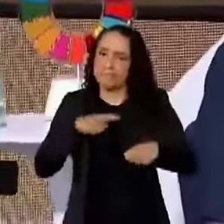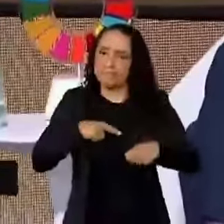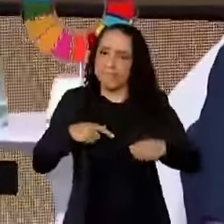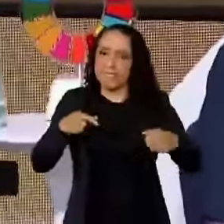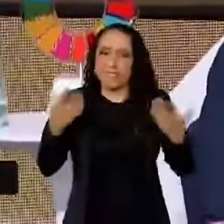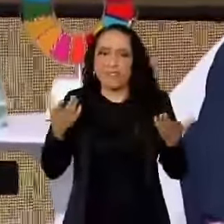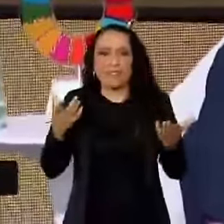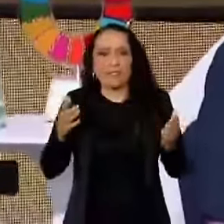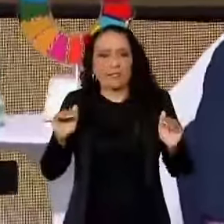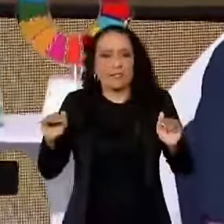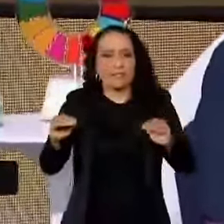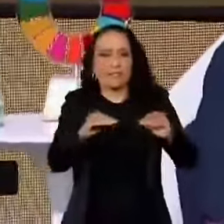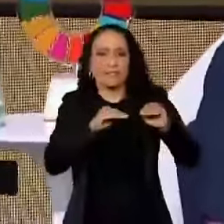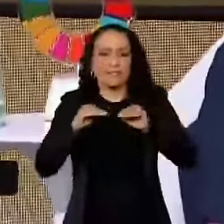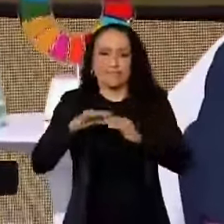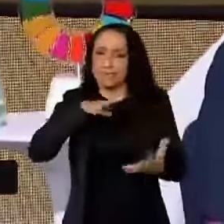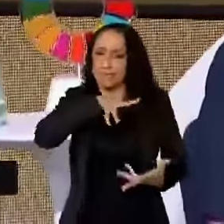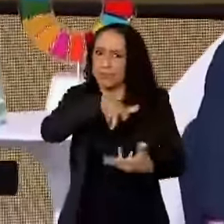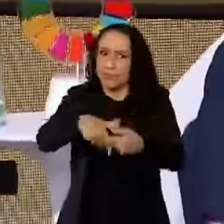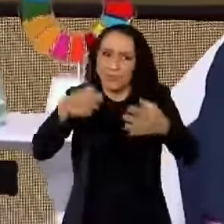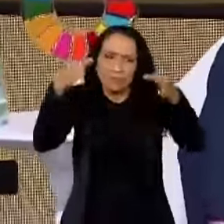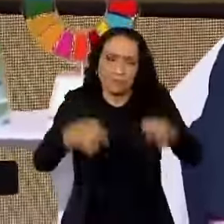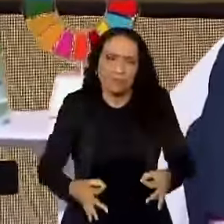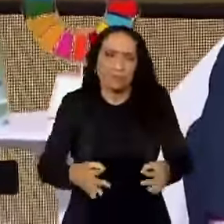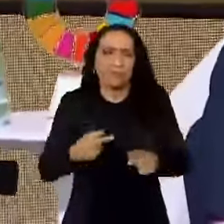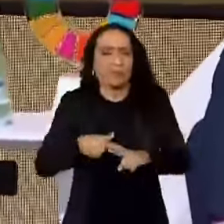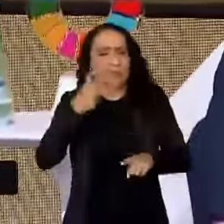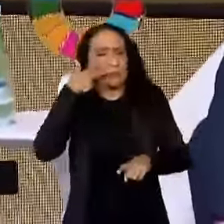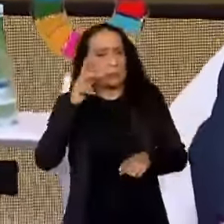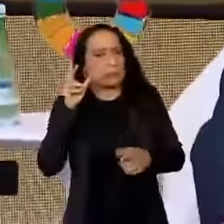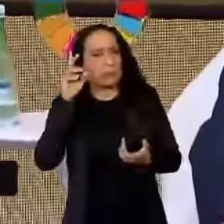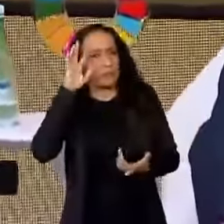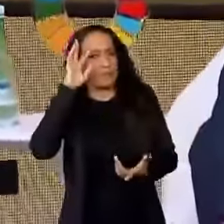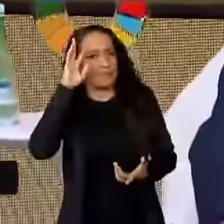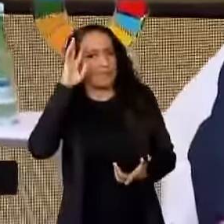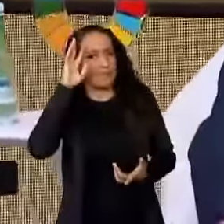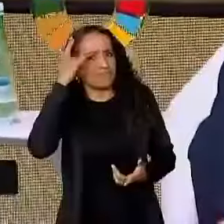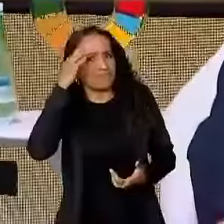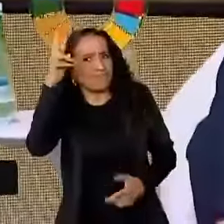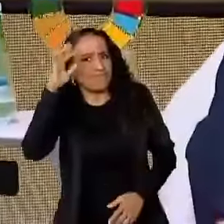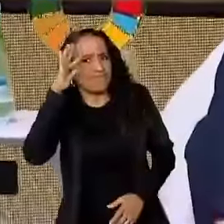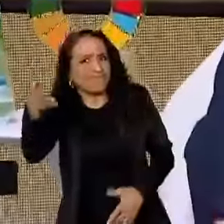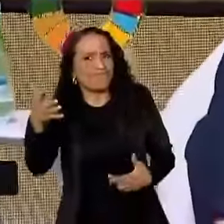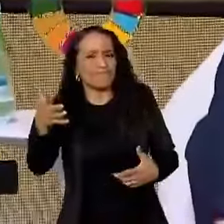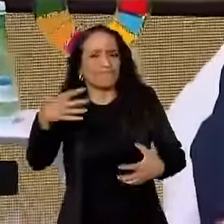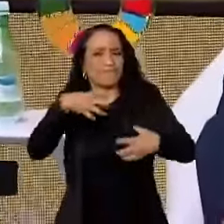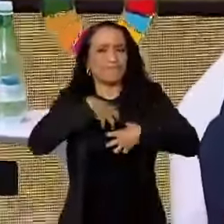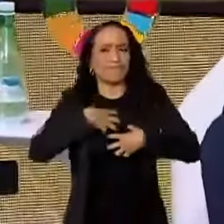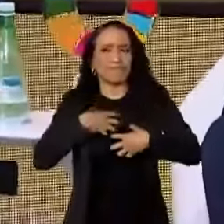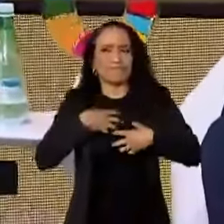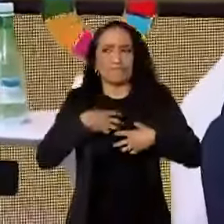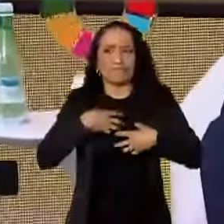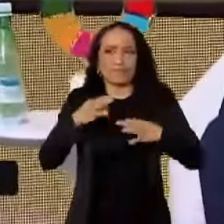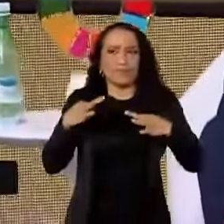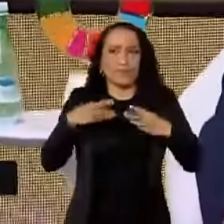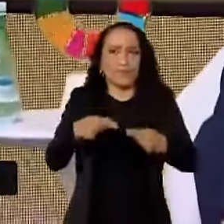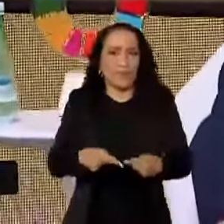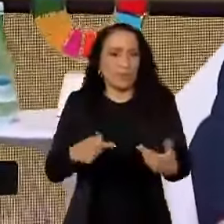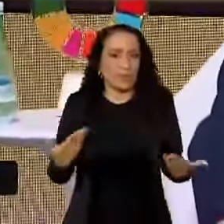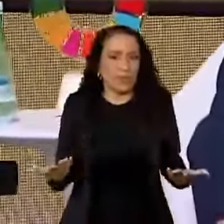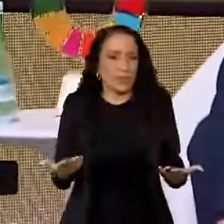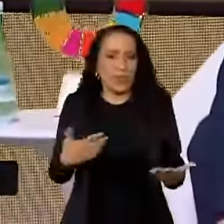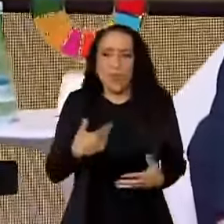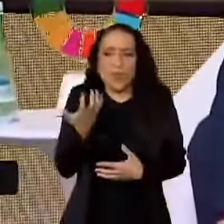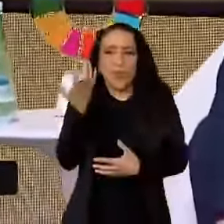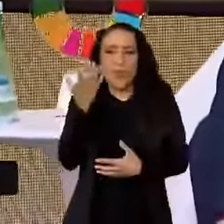consertação mundial para a gente rever o comportamento de todos nós. Mas eu não